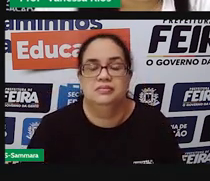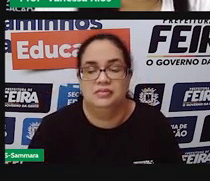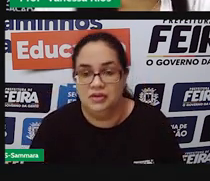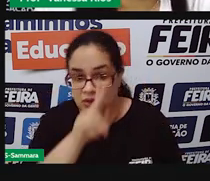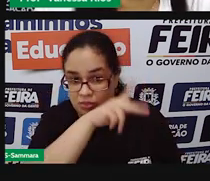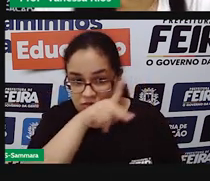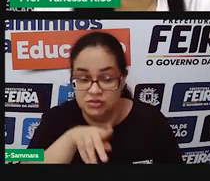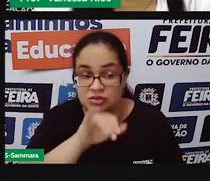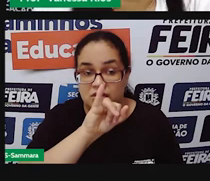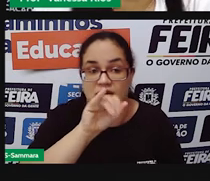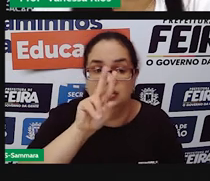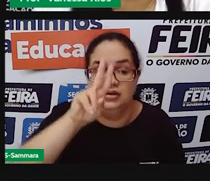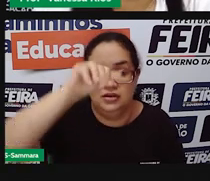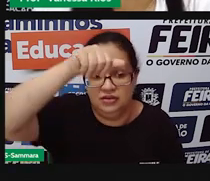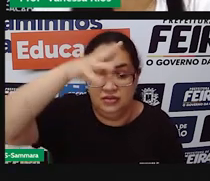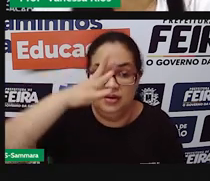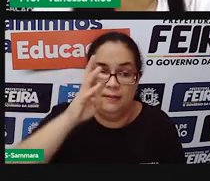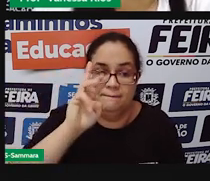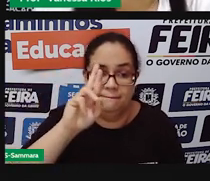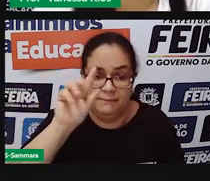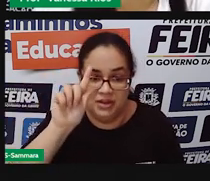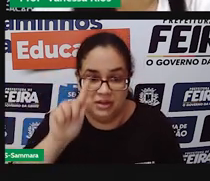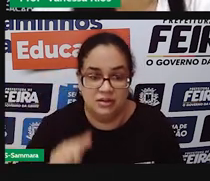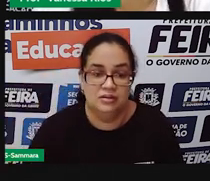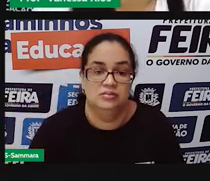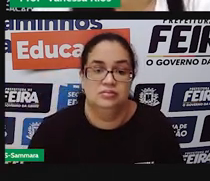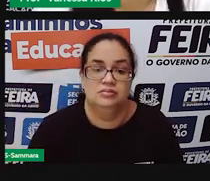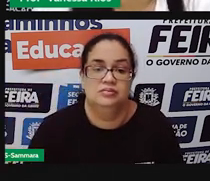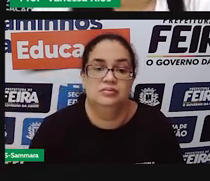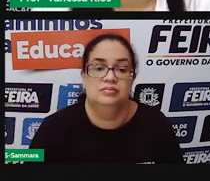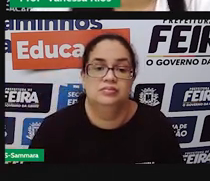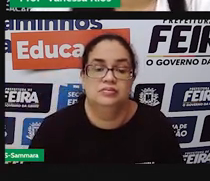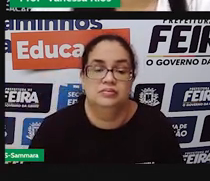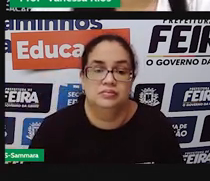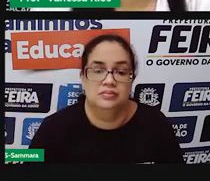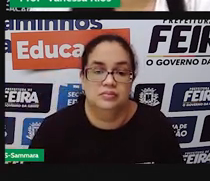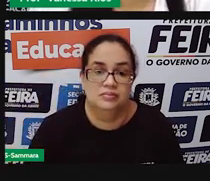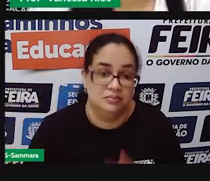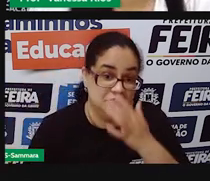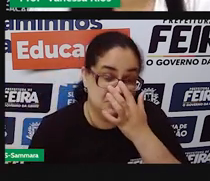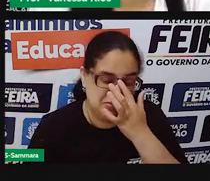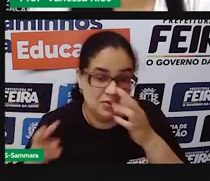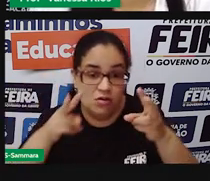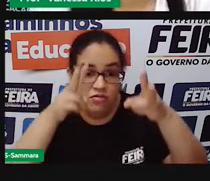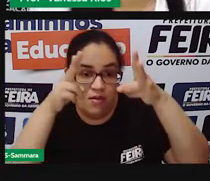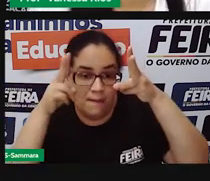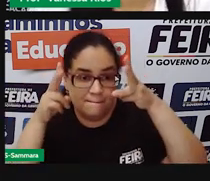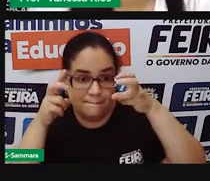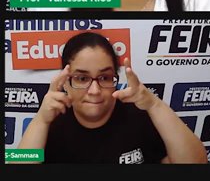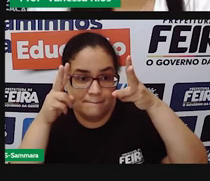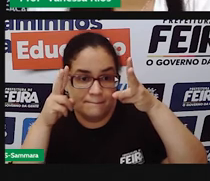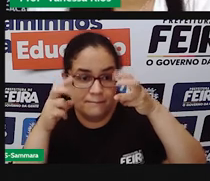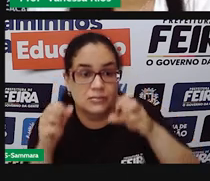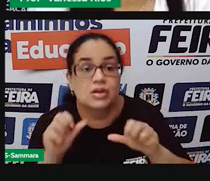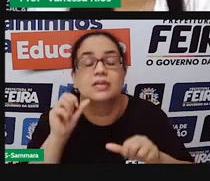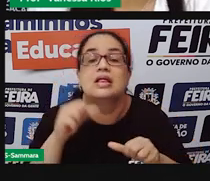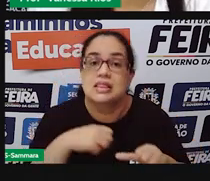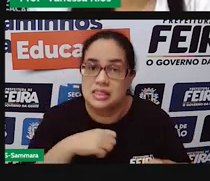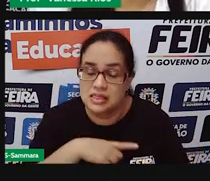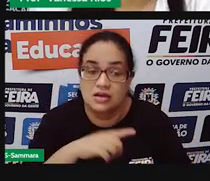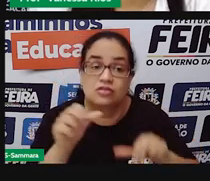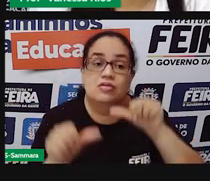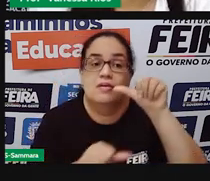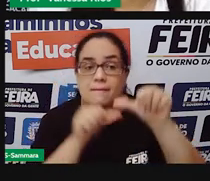Ivan Berg Rondo Pobo Silvio Dias E Zé Curuca A gente observa assim que algumas modificações